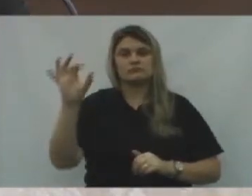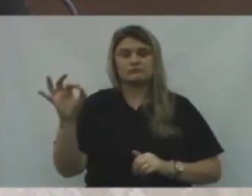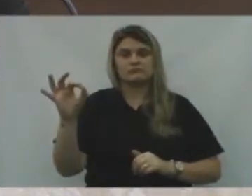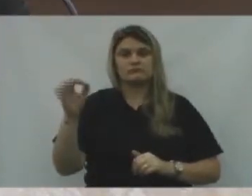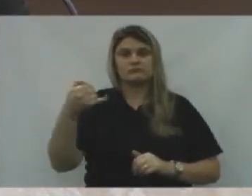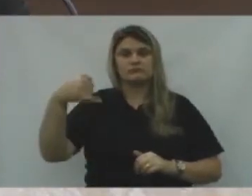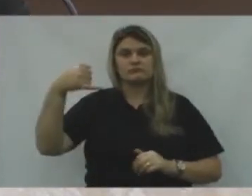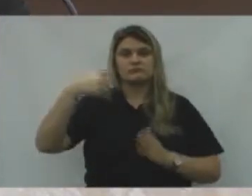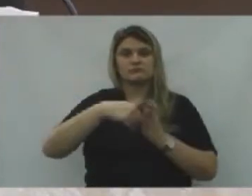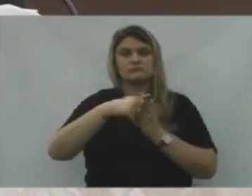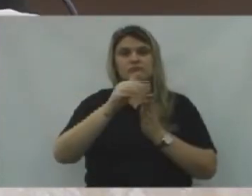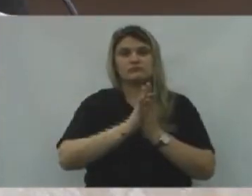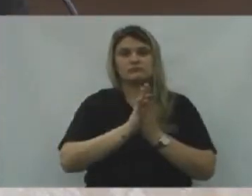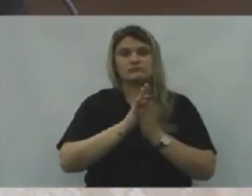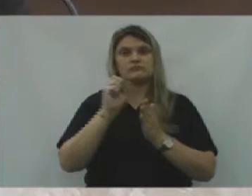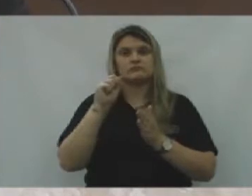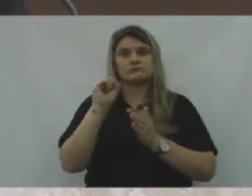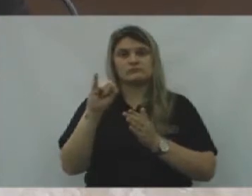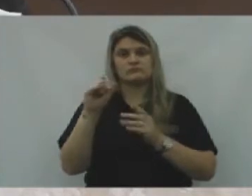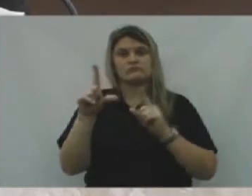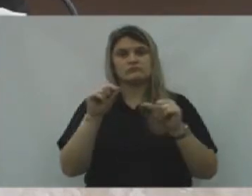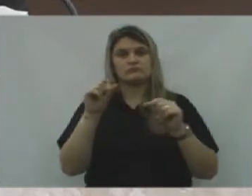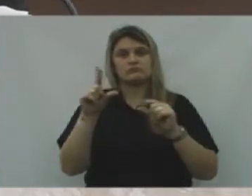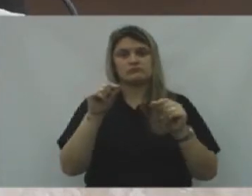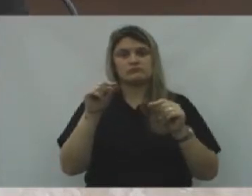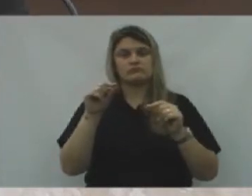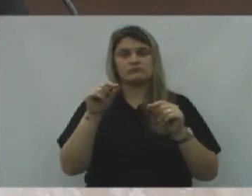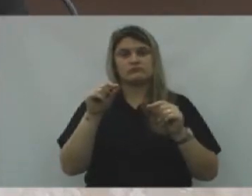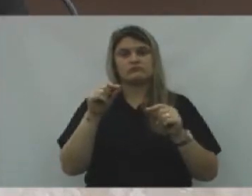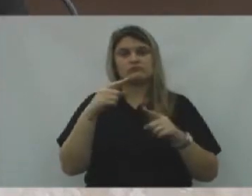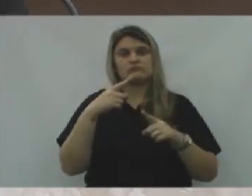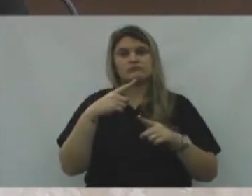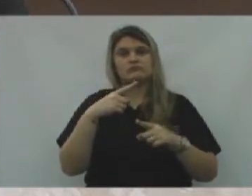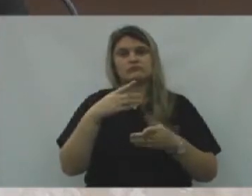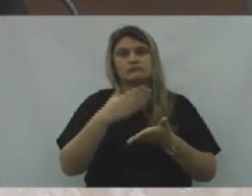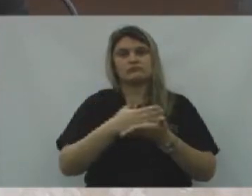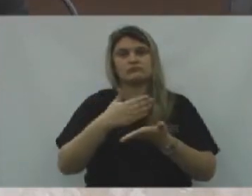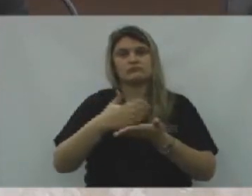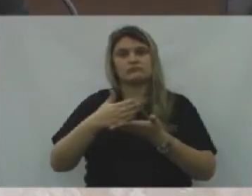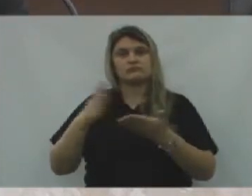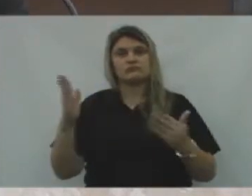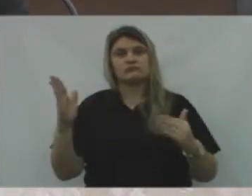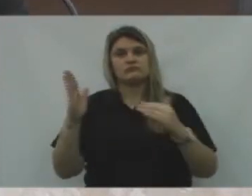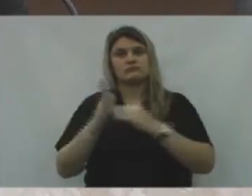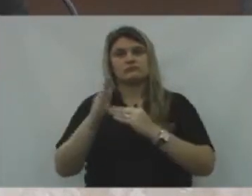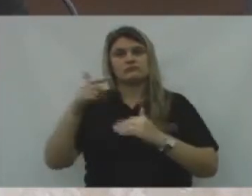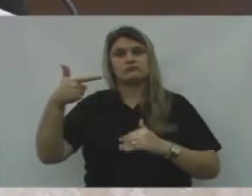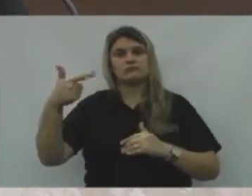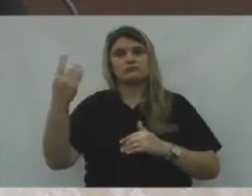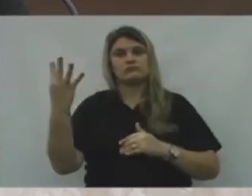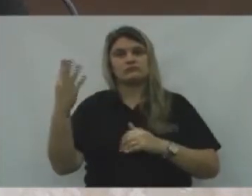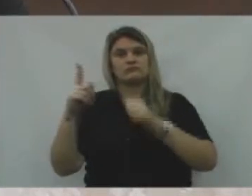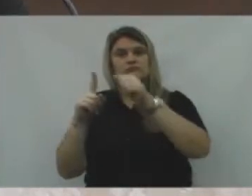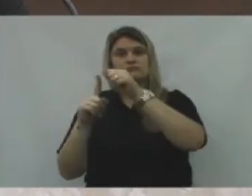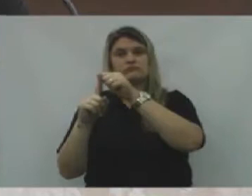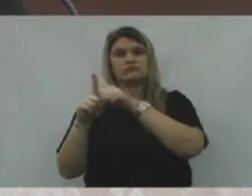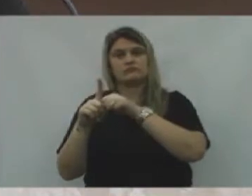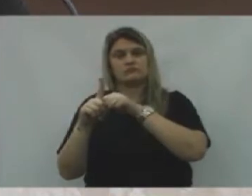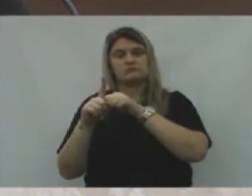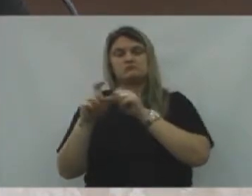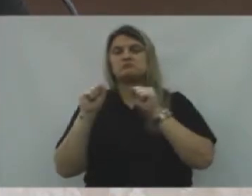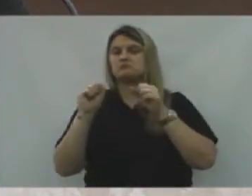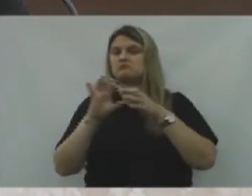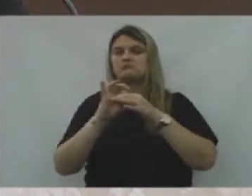e multas, Se fizer a opção Pelo parcelamento Até em 24 meses. Então,